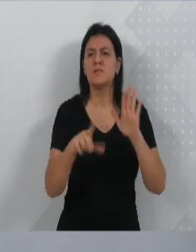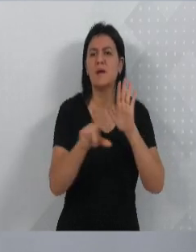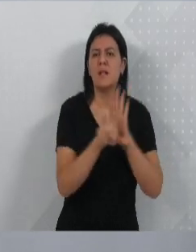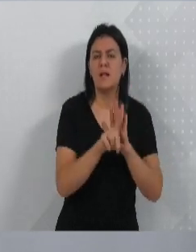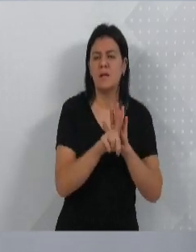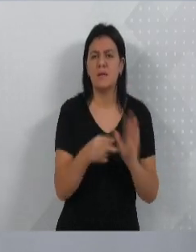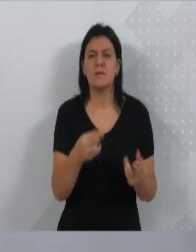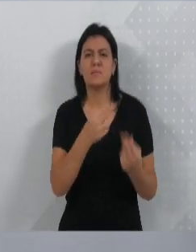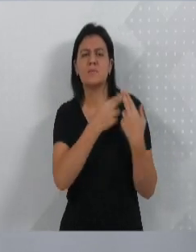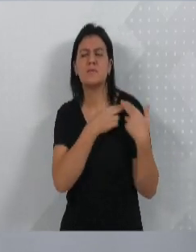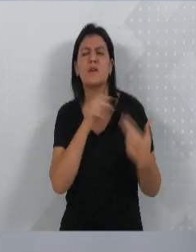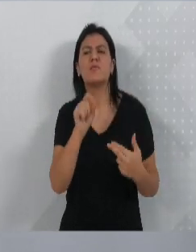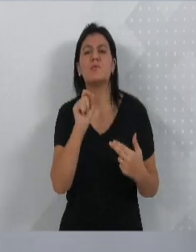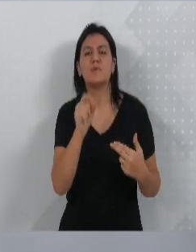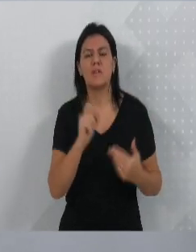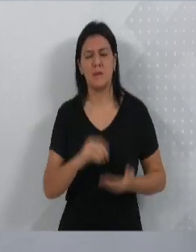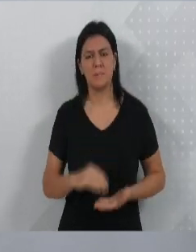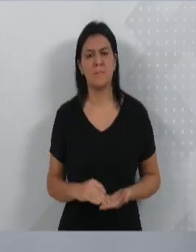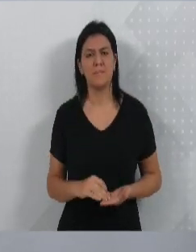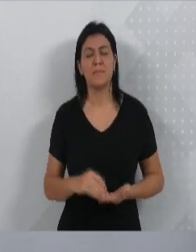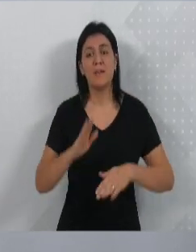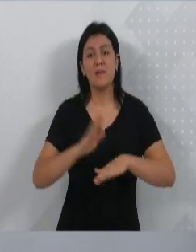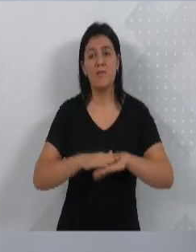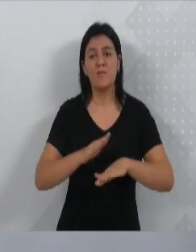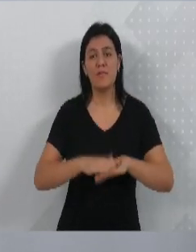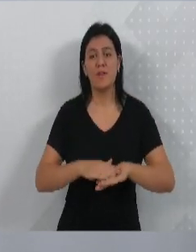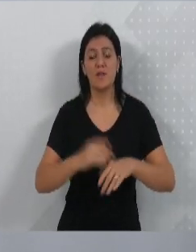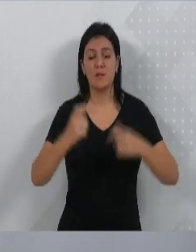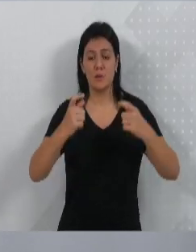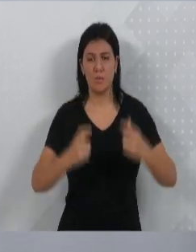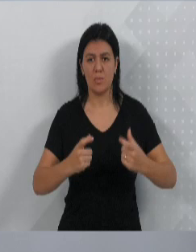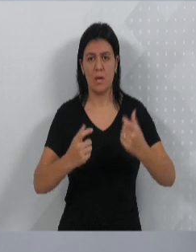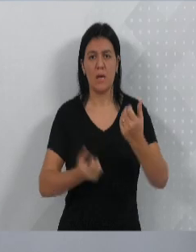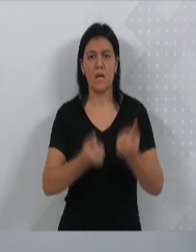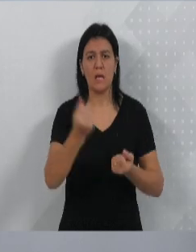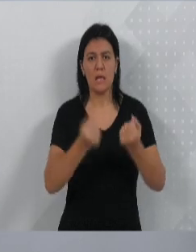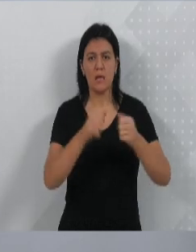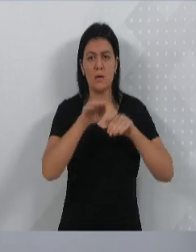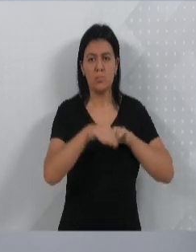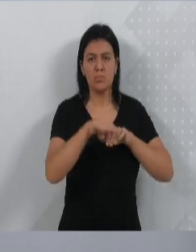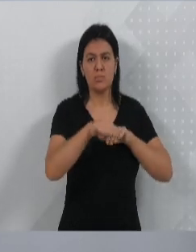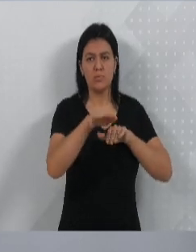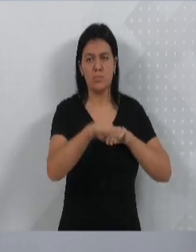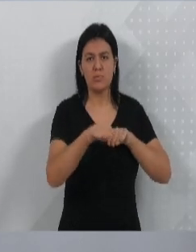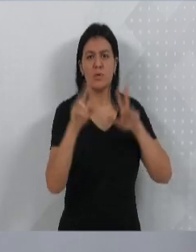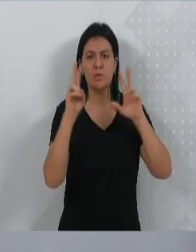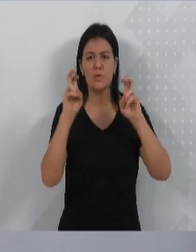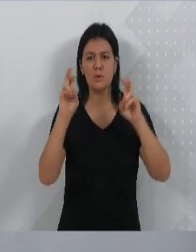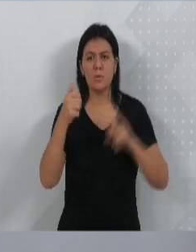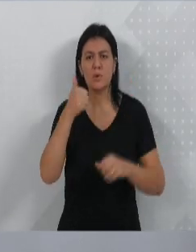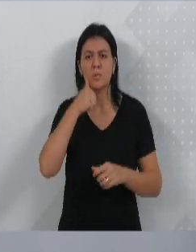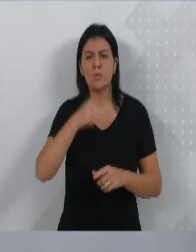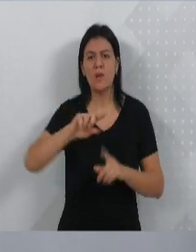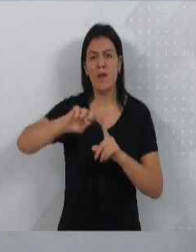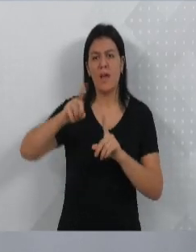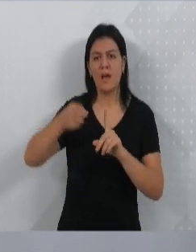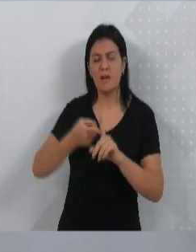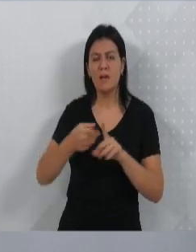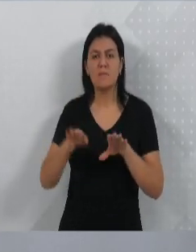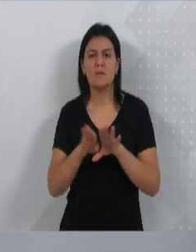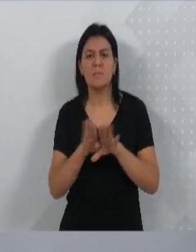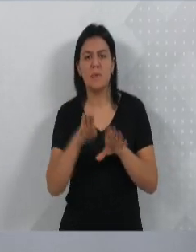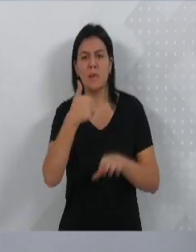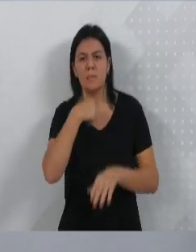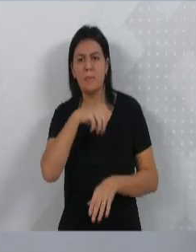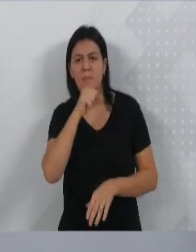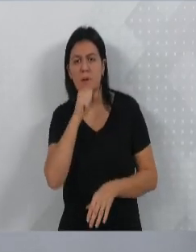que regulamentou a questão dos estacionamentos em relação às grávidas e os pais e mães de filhas